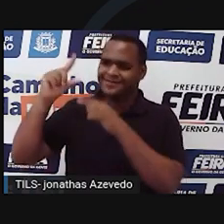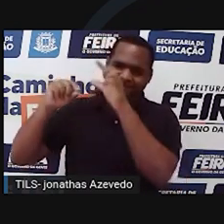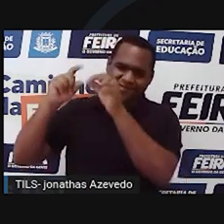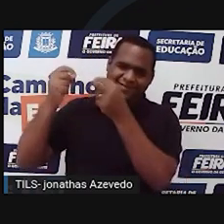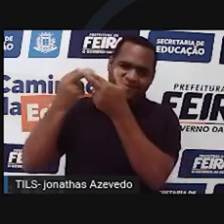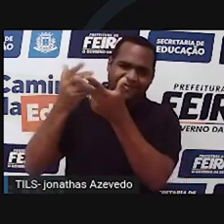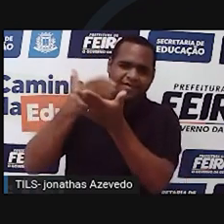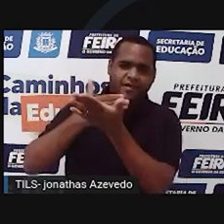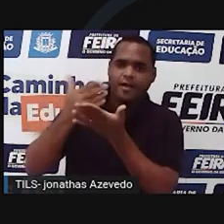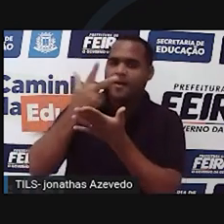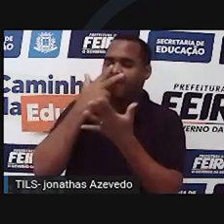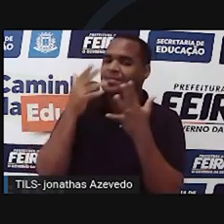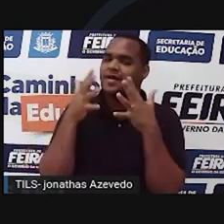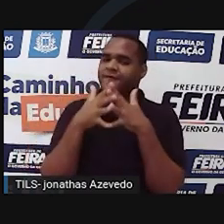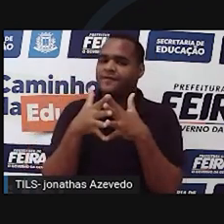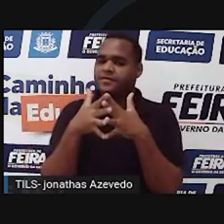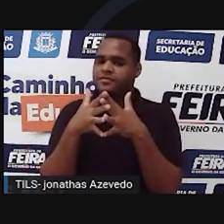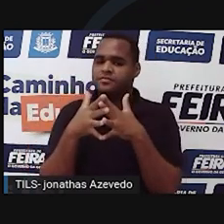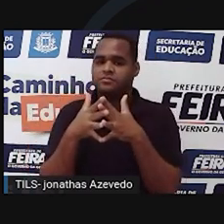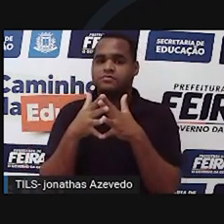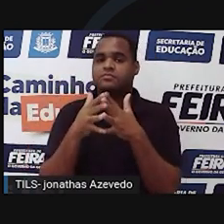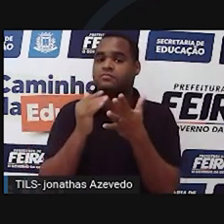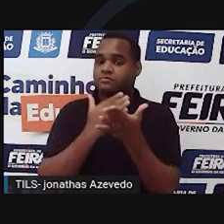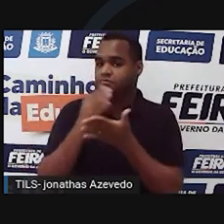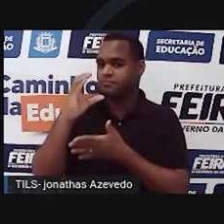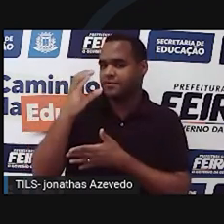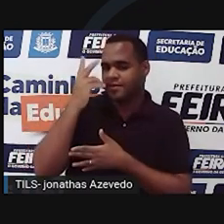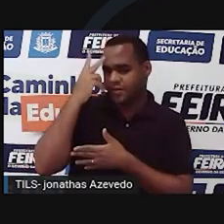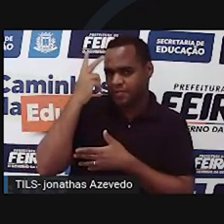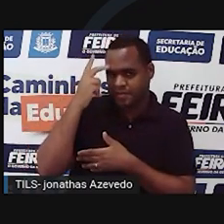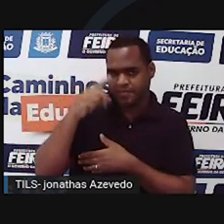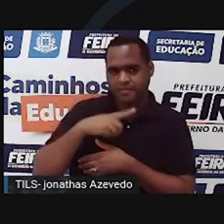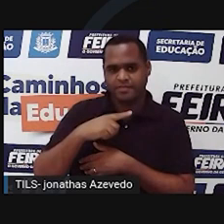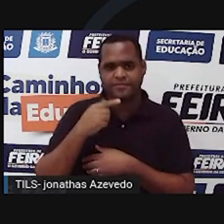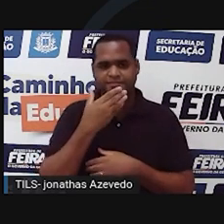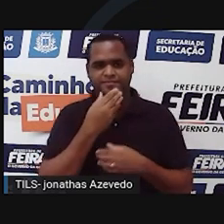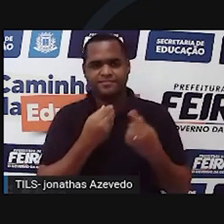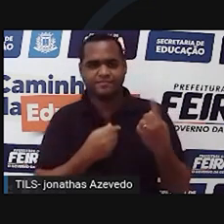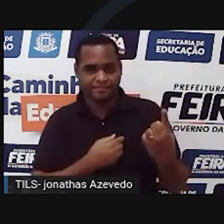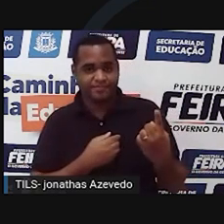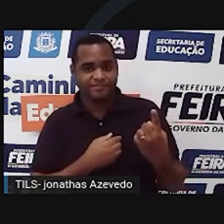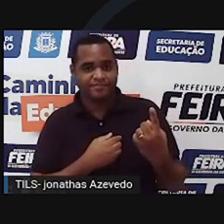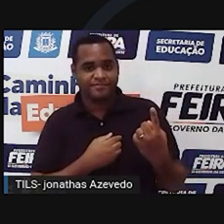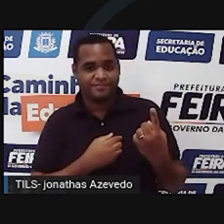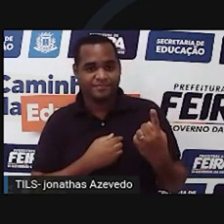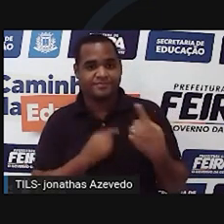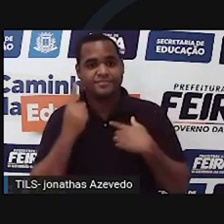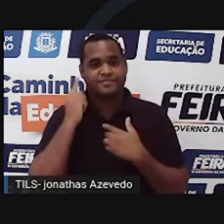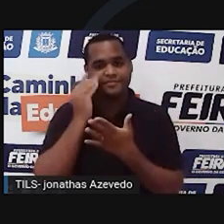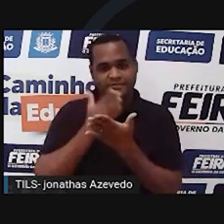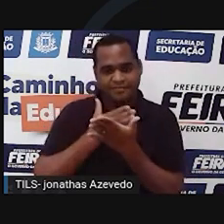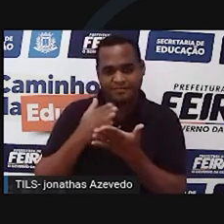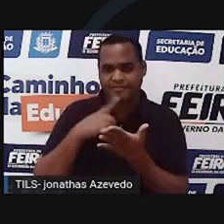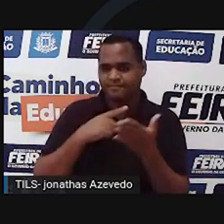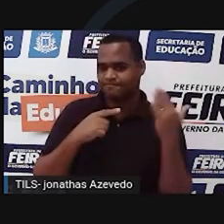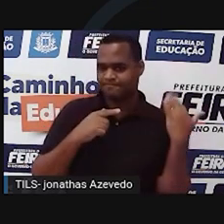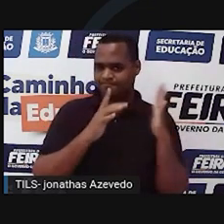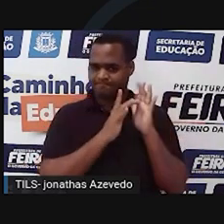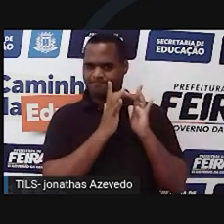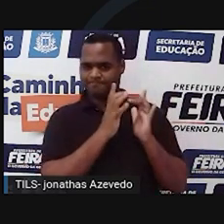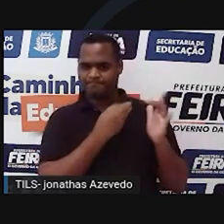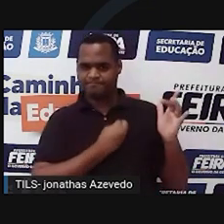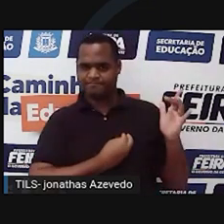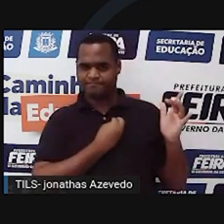se confunde com o início da ciência moderna. Cláudio Ptolomeu era um grego que viveu lá no início da Era Cristã e ele